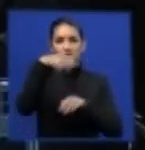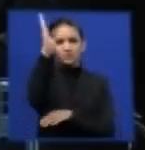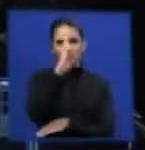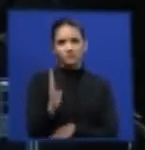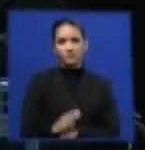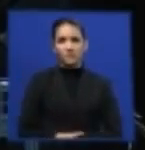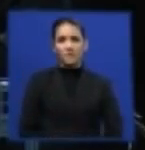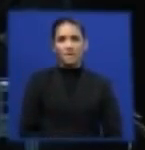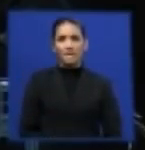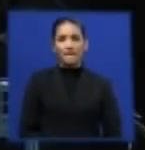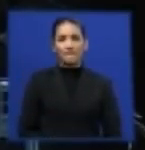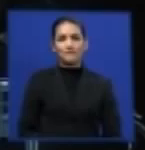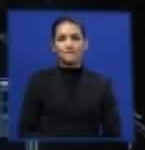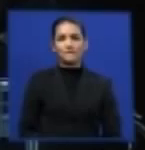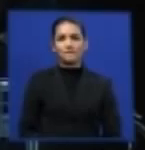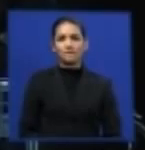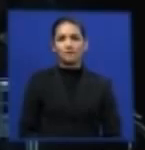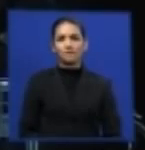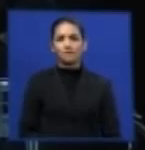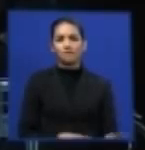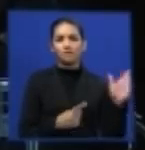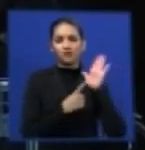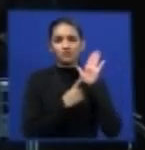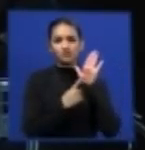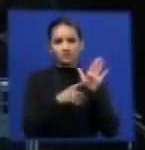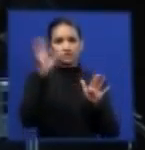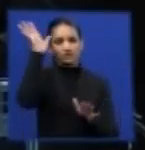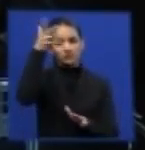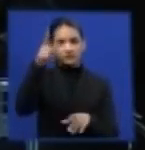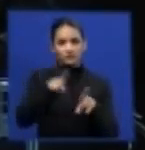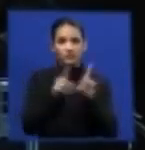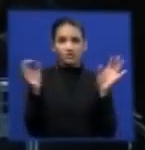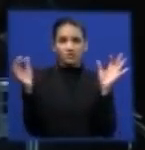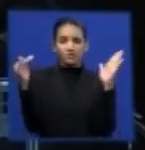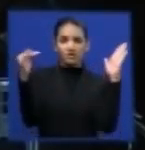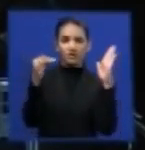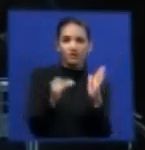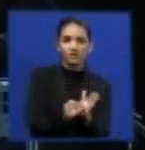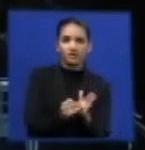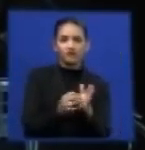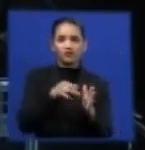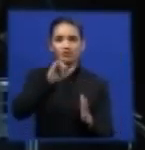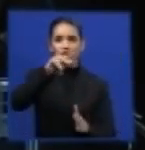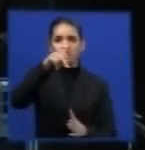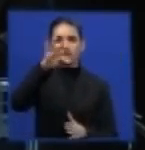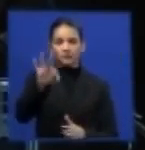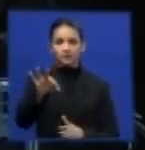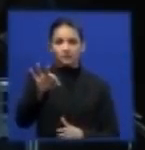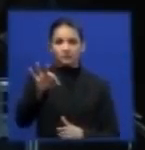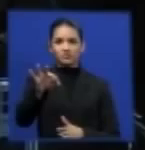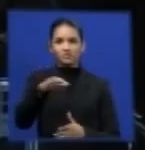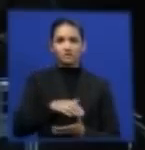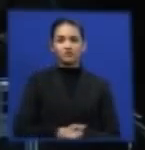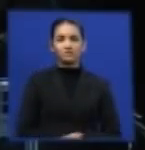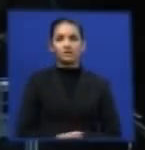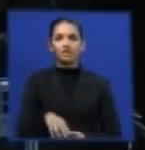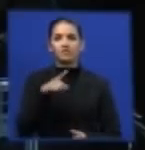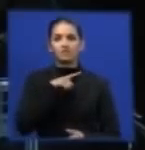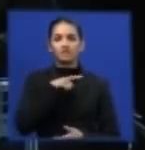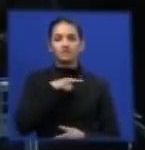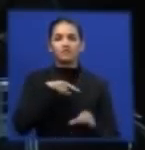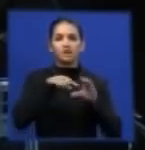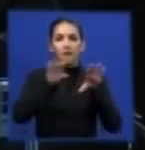Esse foi o resultado final do parecer técnico do IPT, de quanto tem disponível de pneus